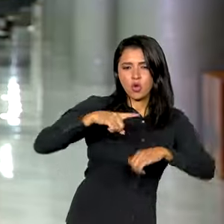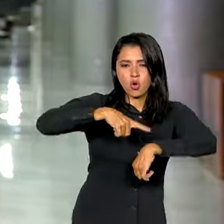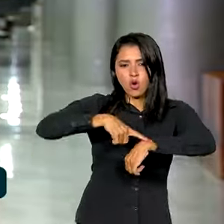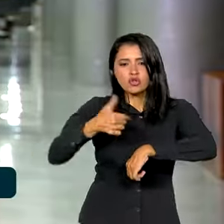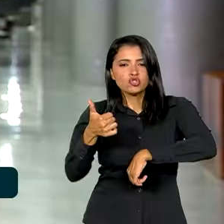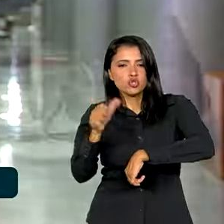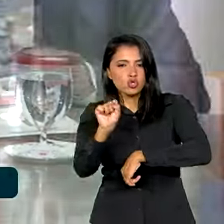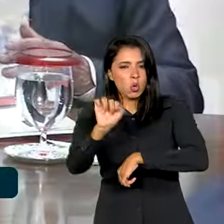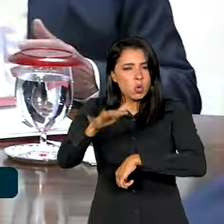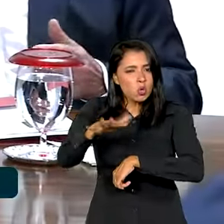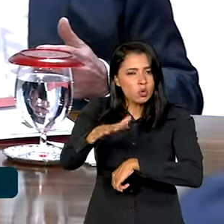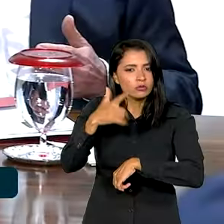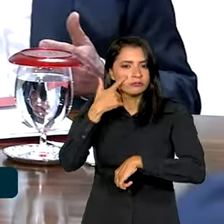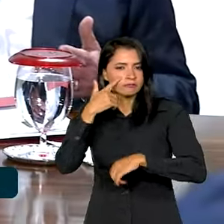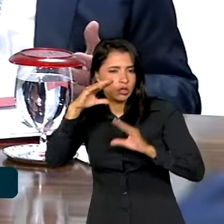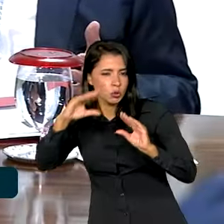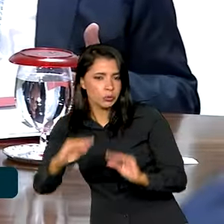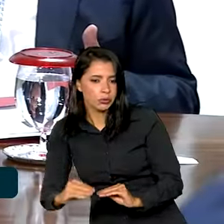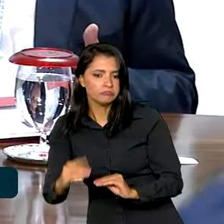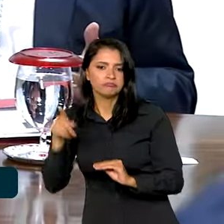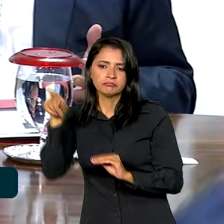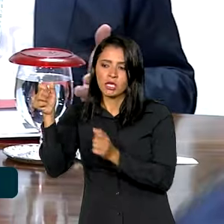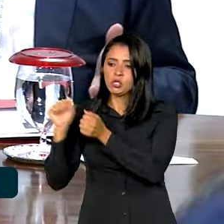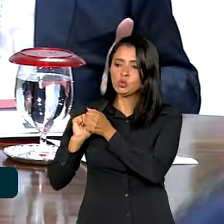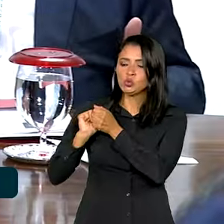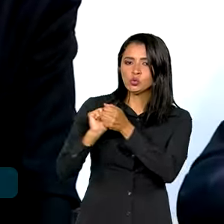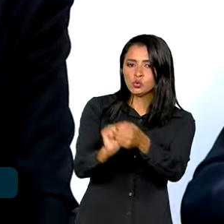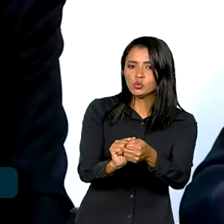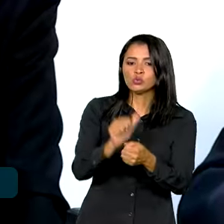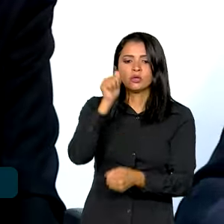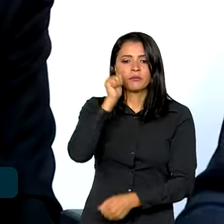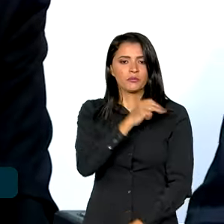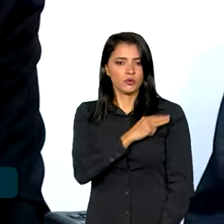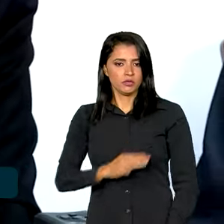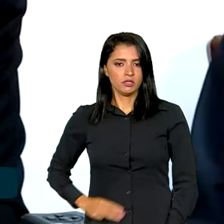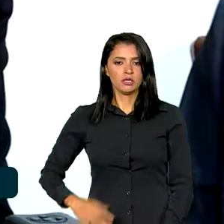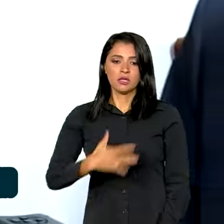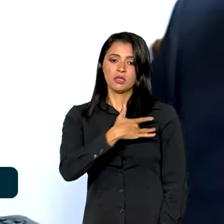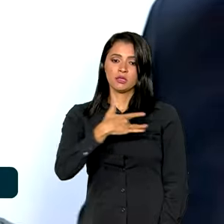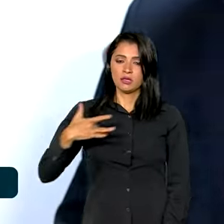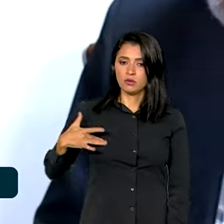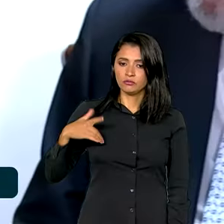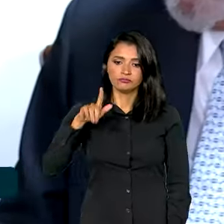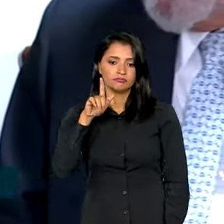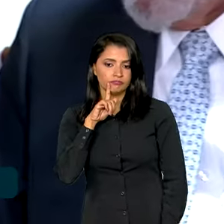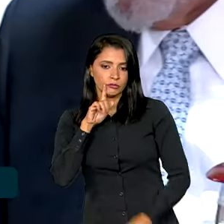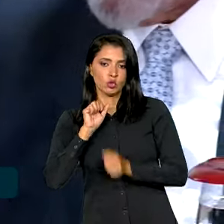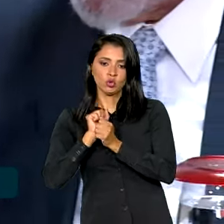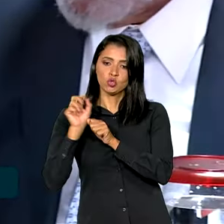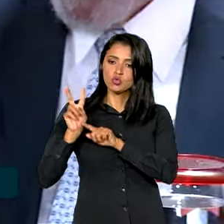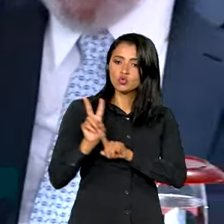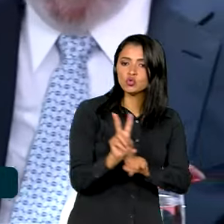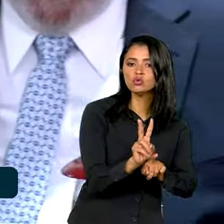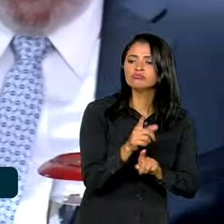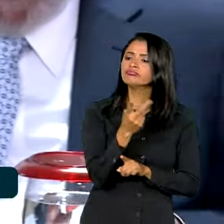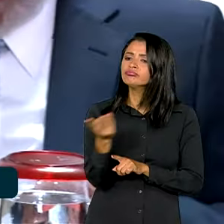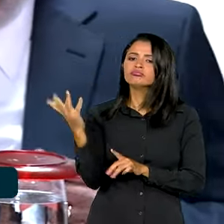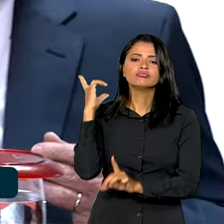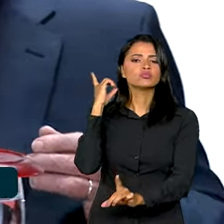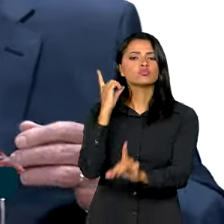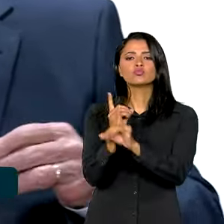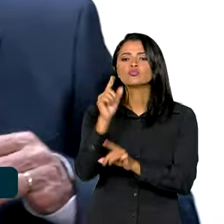18 horas. Ele estava acompanhado da ministra da Saúde, Nízia Trindade, e eles se